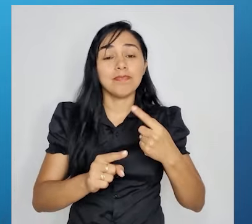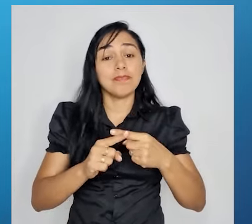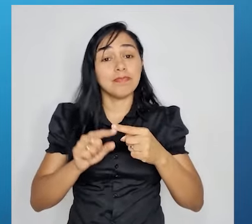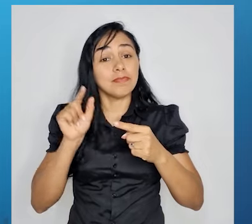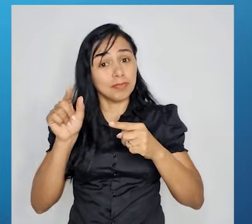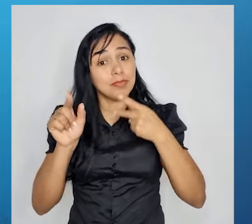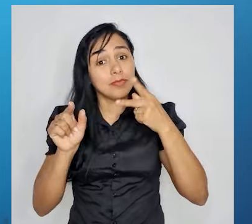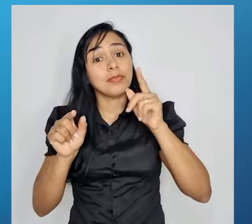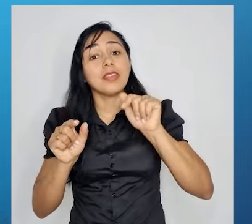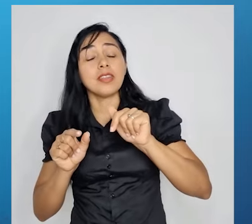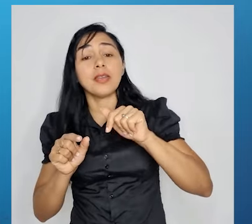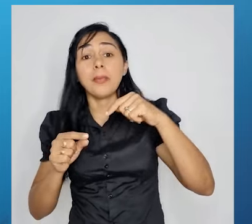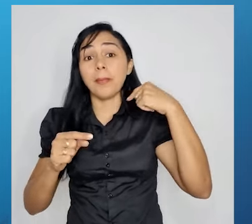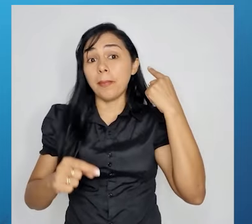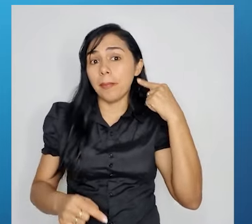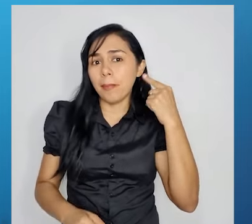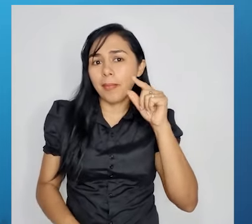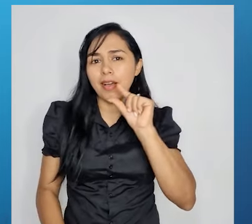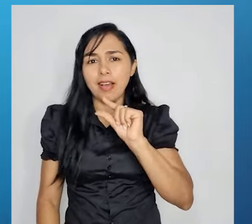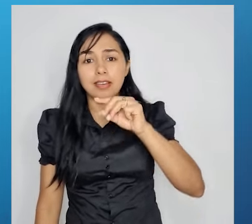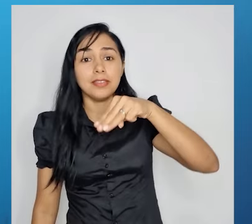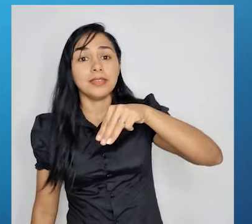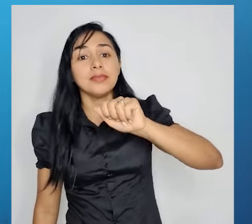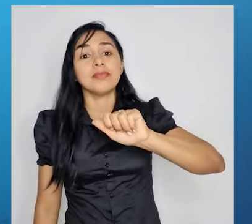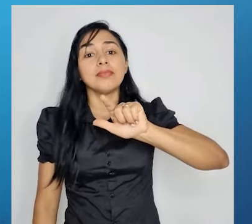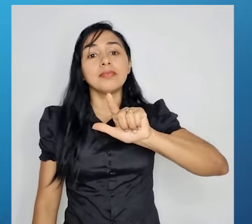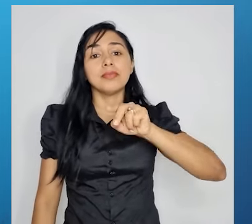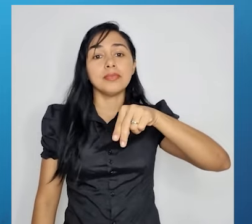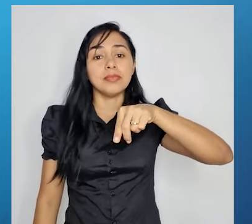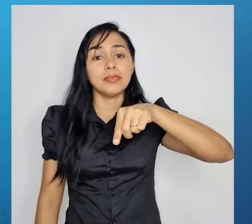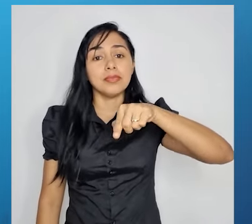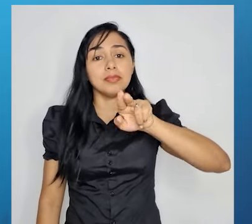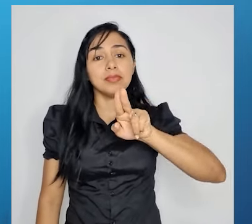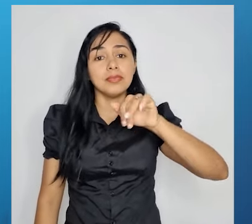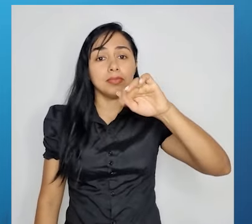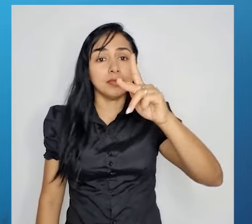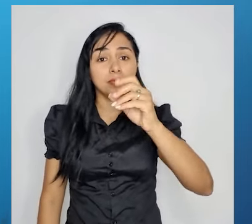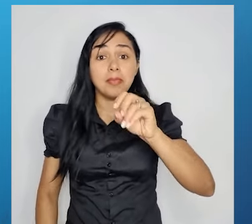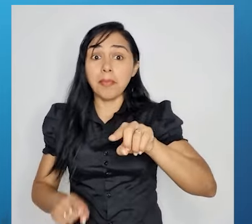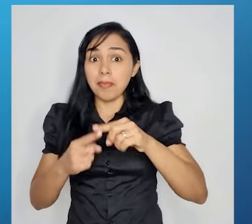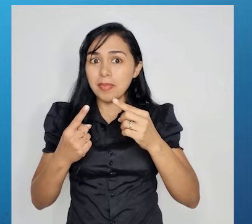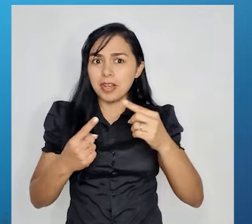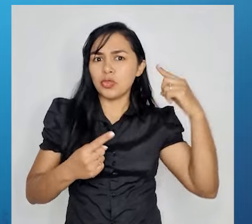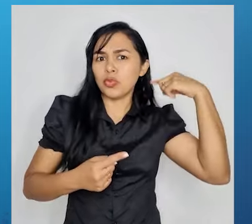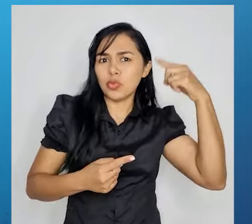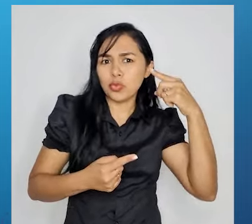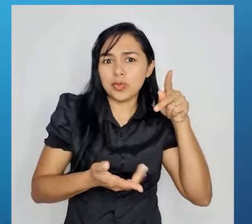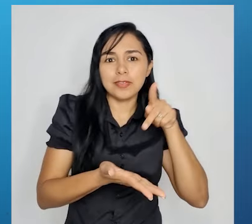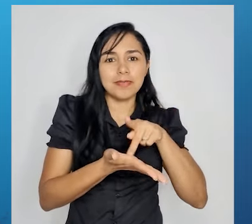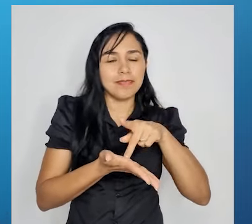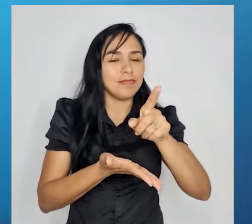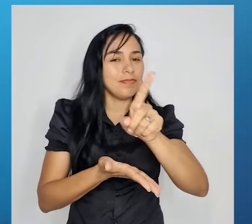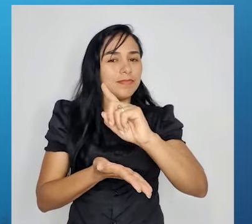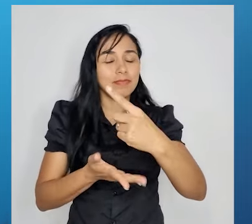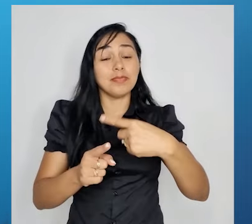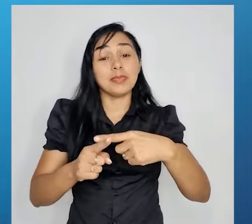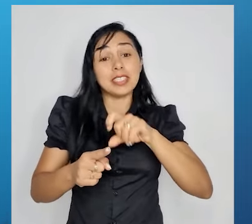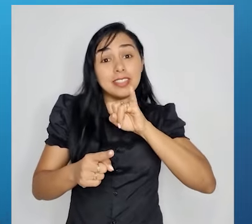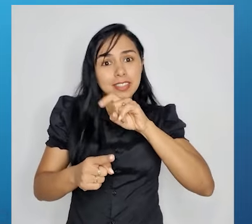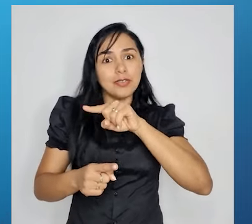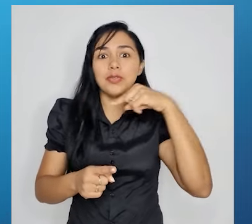ele é maluquinho. Mas, se ele fosse maluco mesmo, ele ia estragar os livros, né? Só que não, ele se